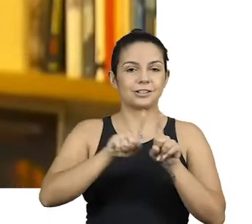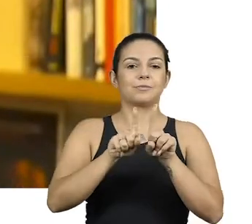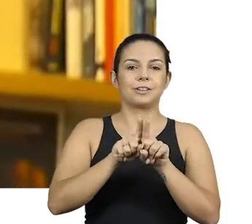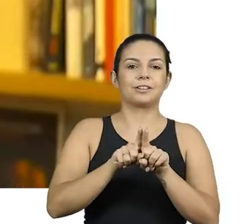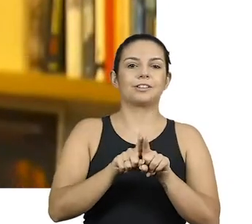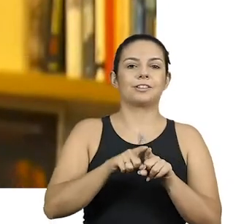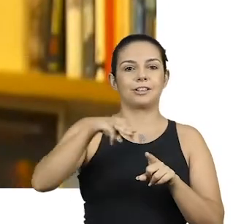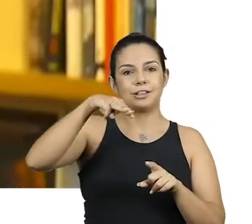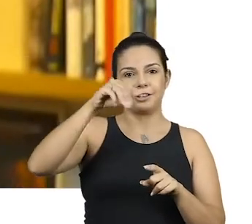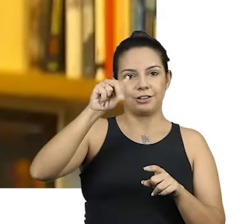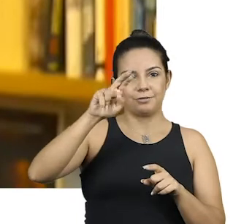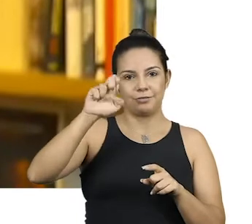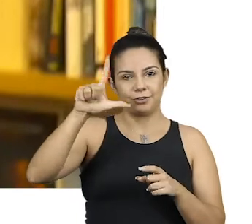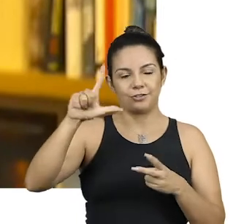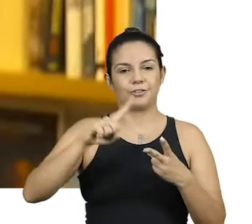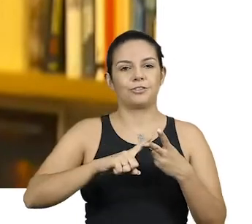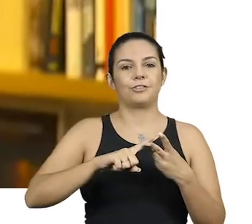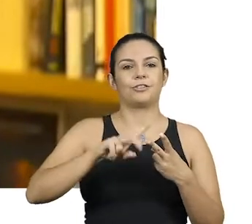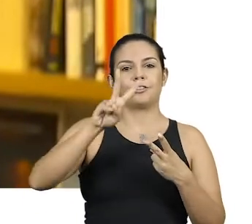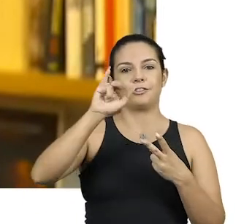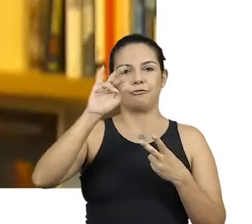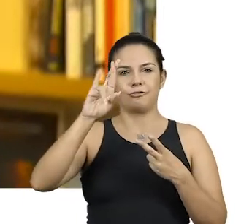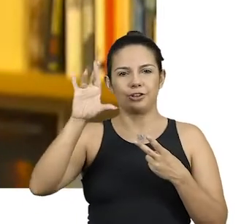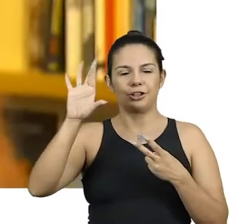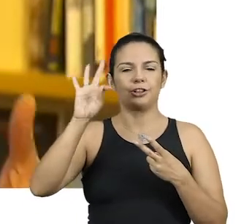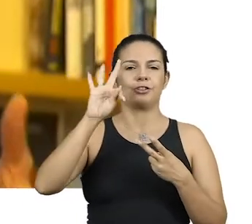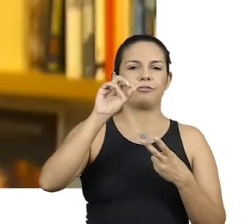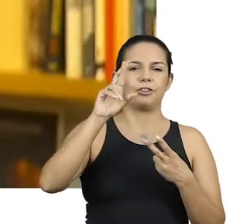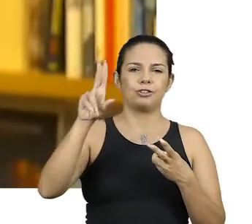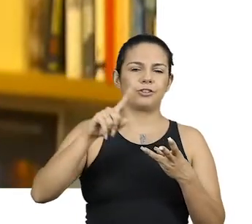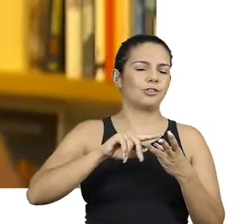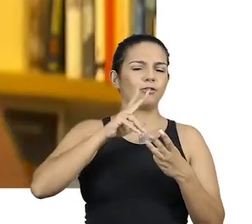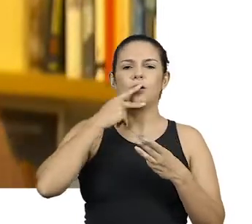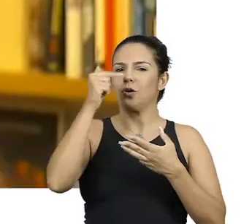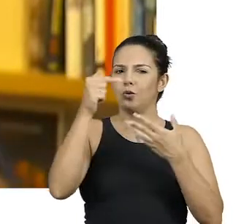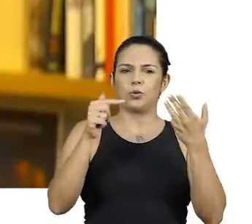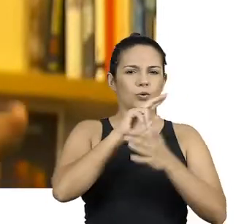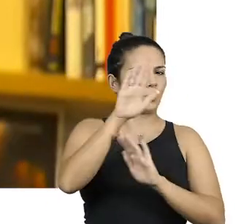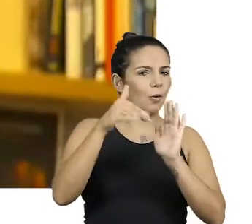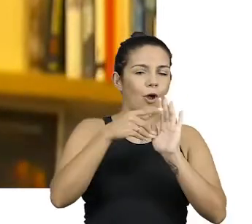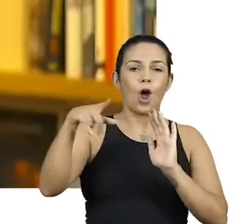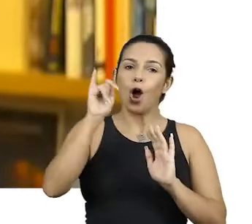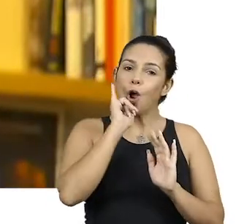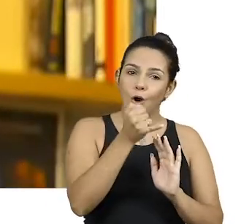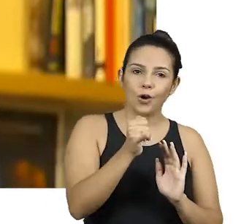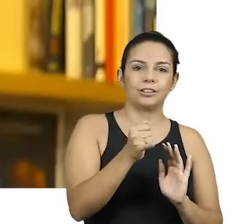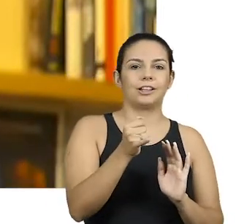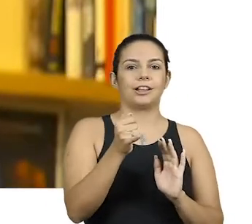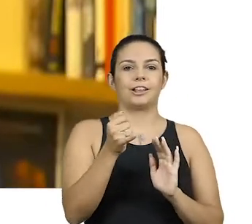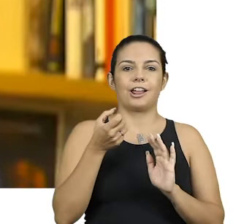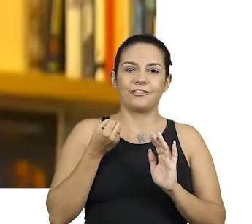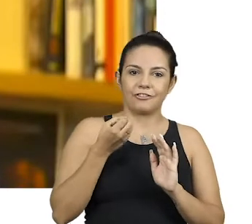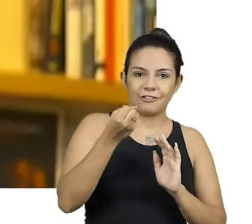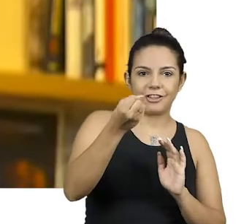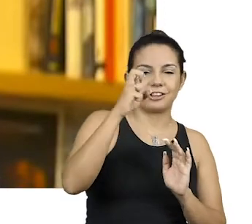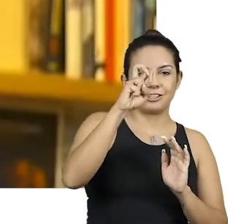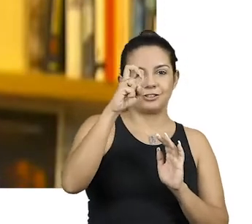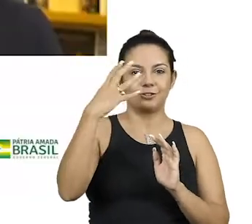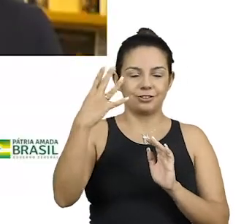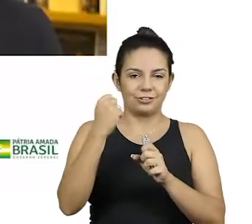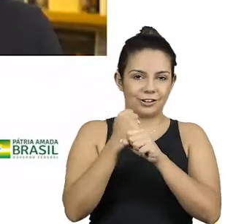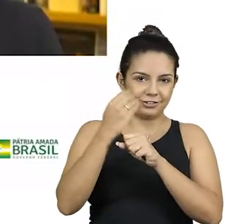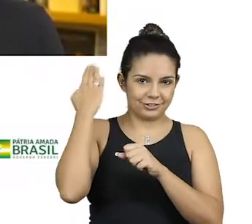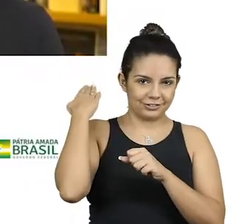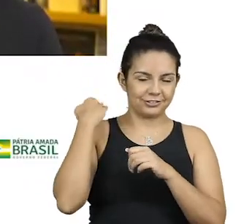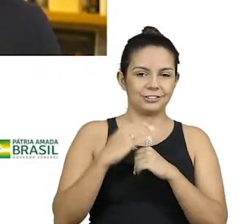Manuelzão, Zito, Bindóia, todos eles vivos contando a viagem que eles fizeram em 1954. Zé Coco do